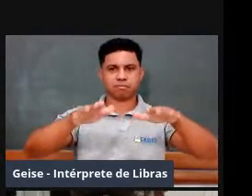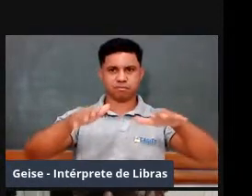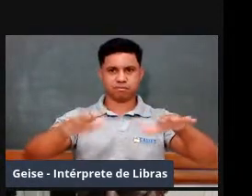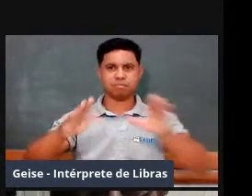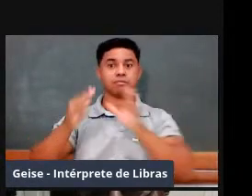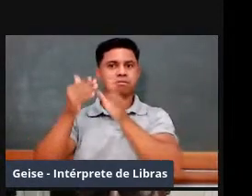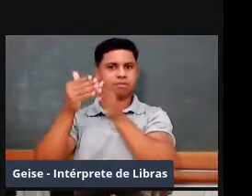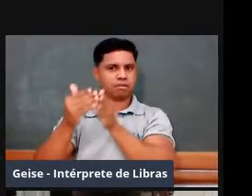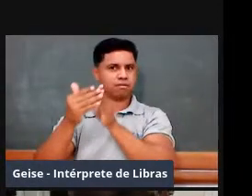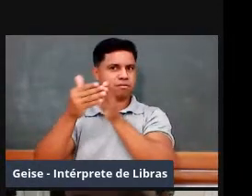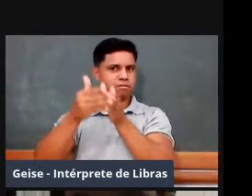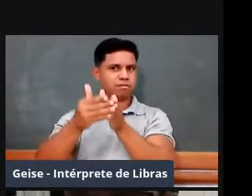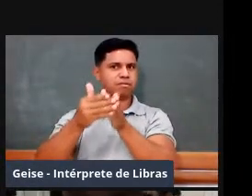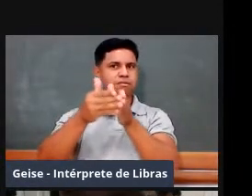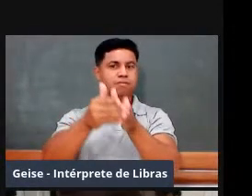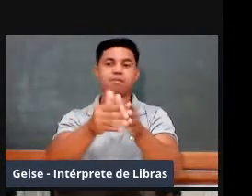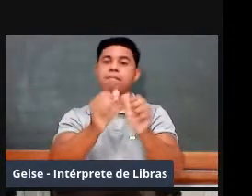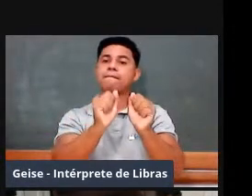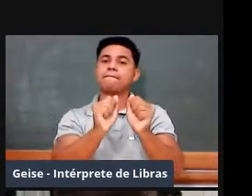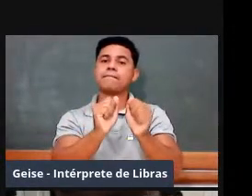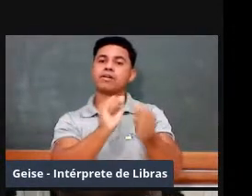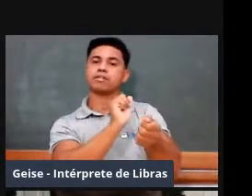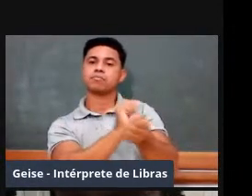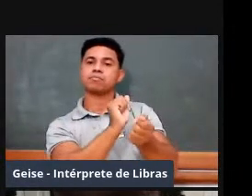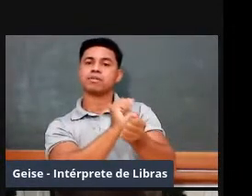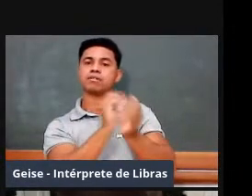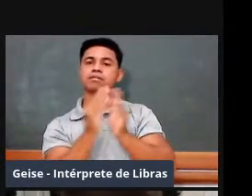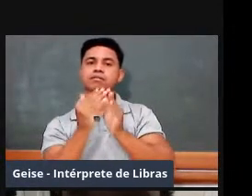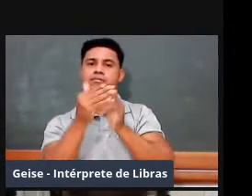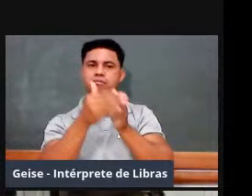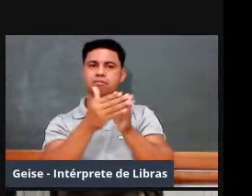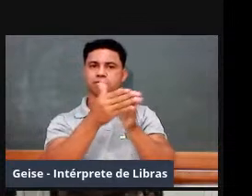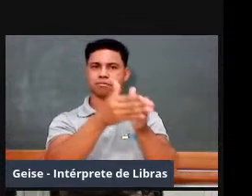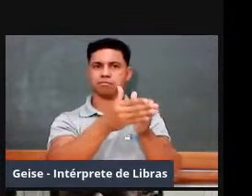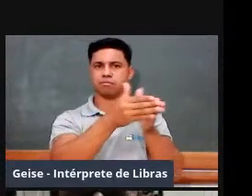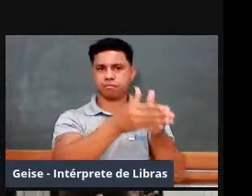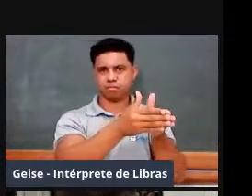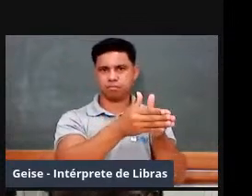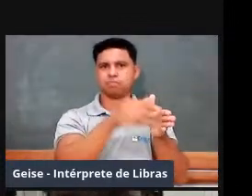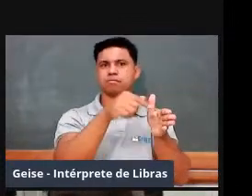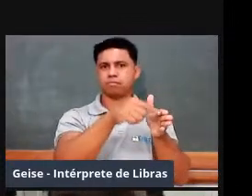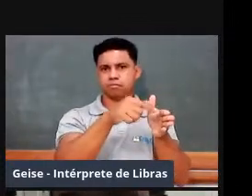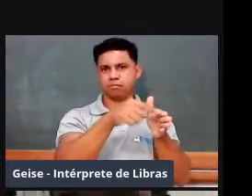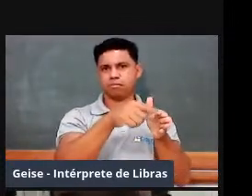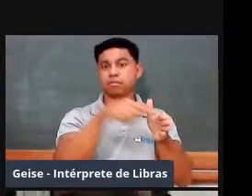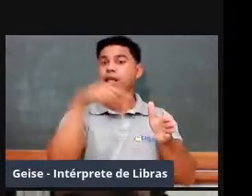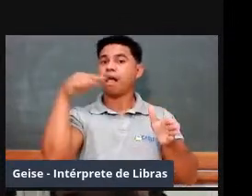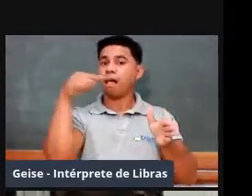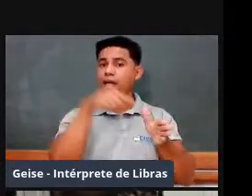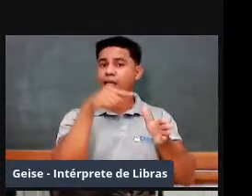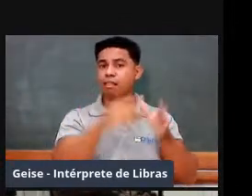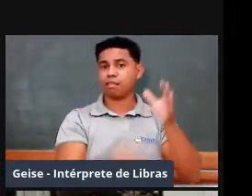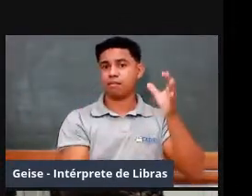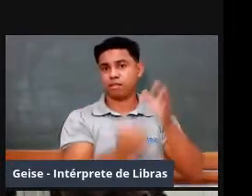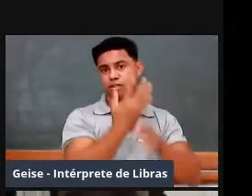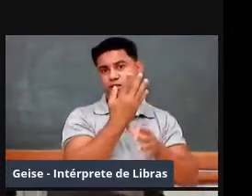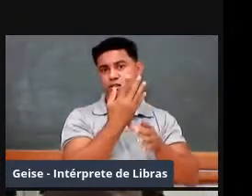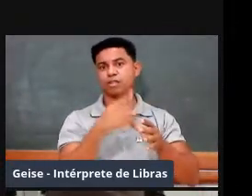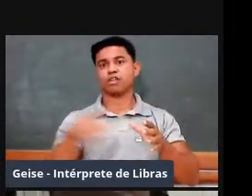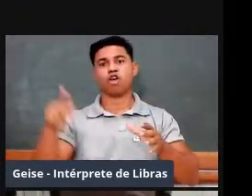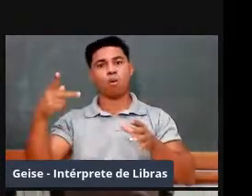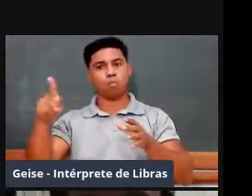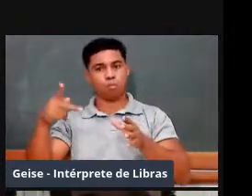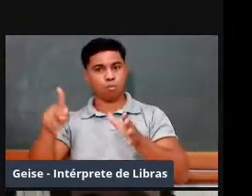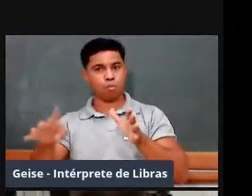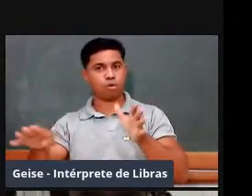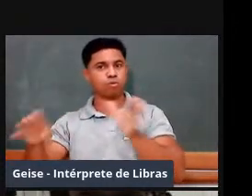é? Então, nesses lugares que se constroem, a partir da chegada dos portugueses, ao longo da